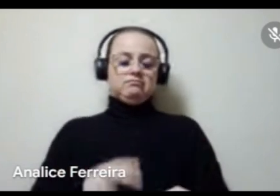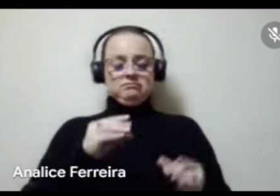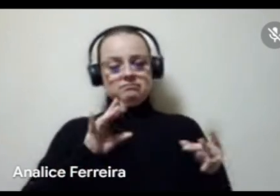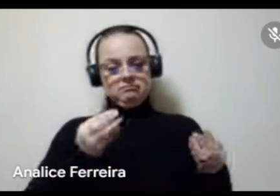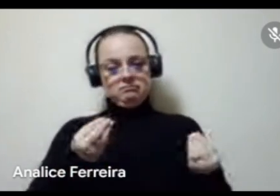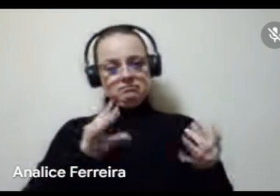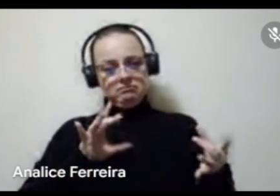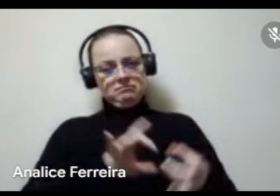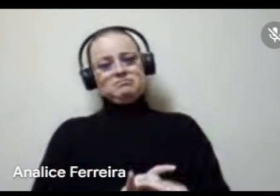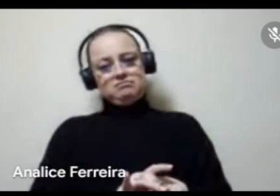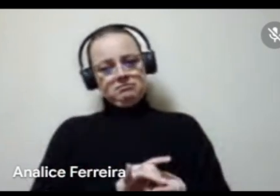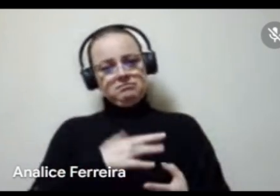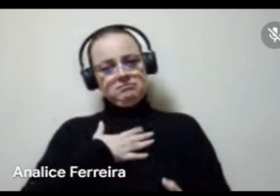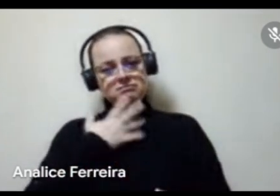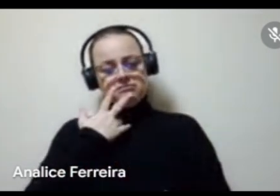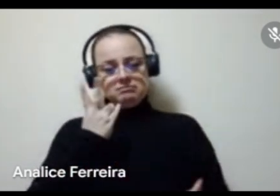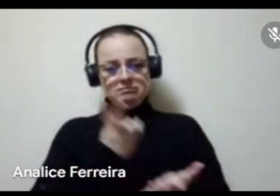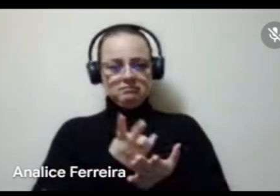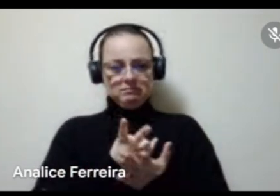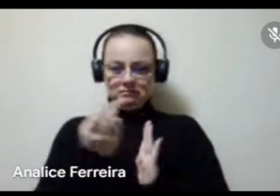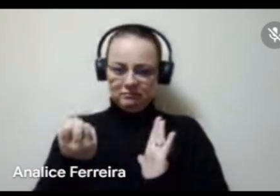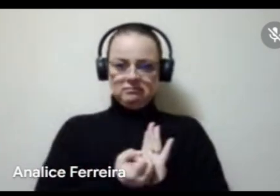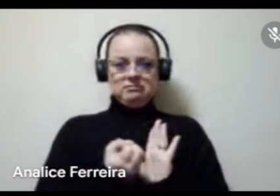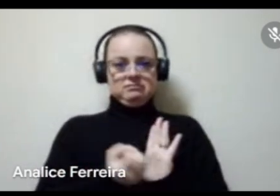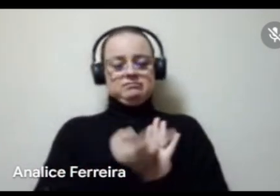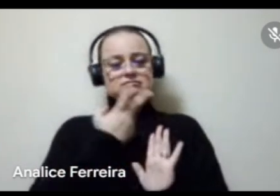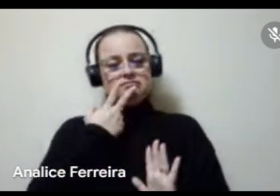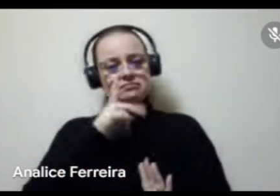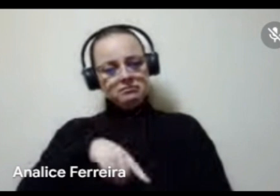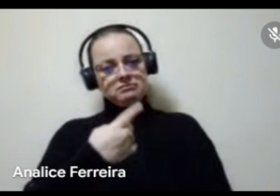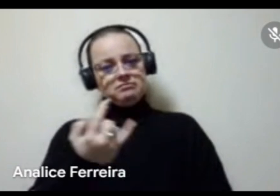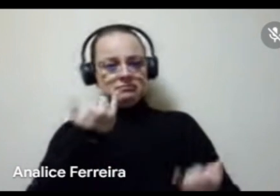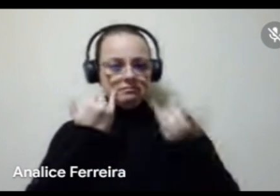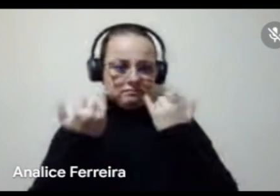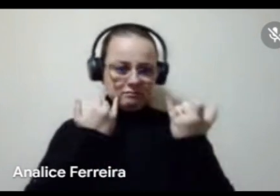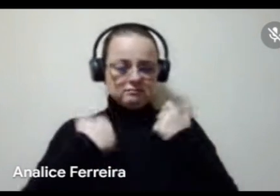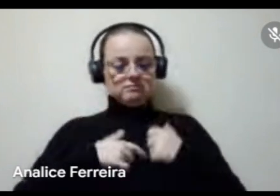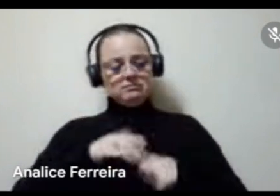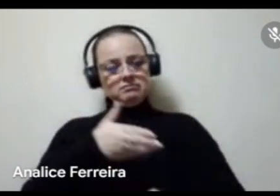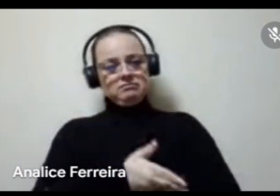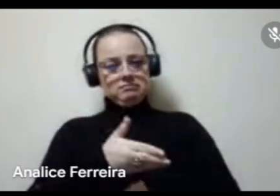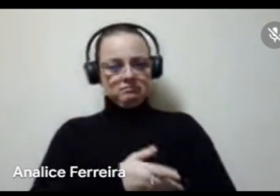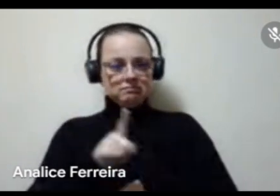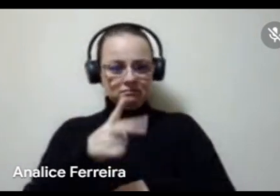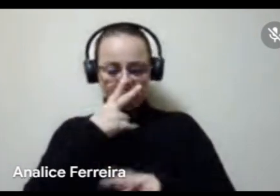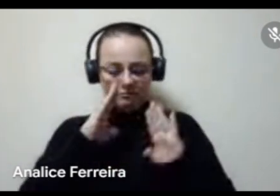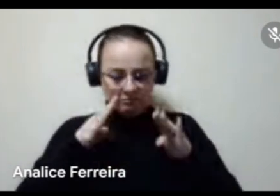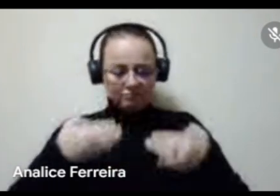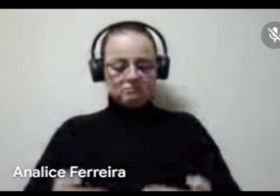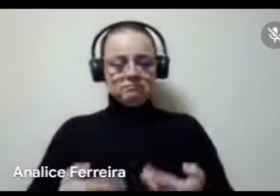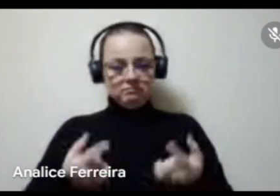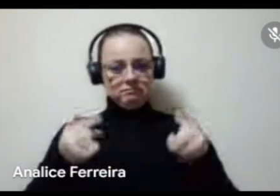questão que eu vou estar sempre martelando nessa escuta e nas outras que eu vou participar, que é a questão da concentração de recursos.